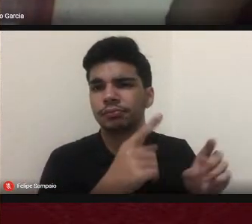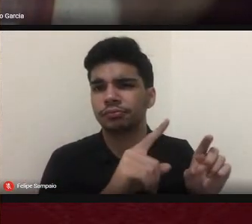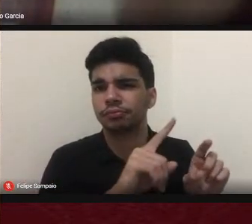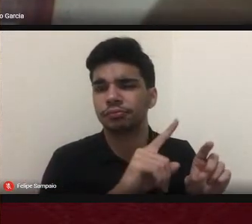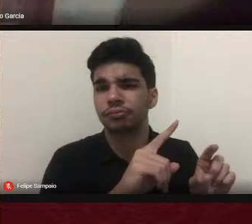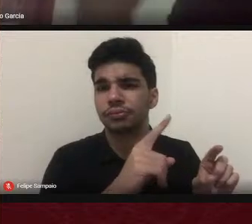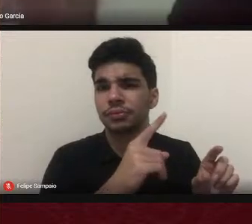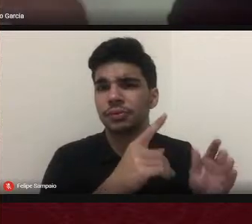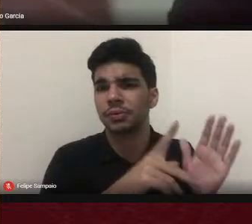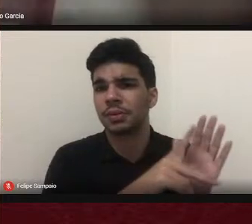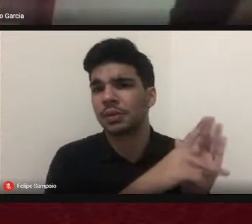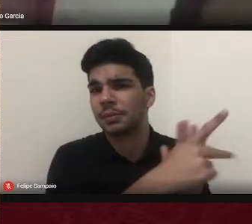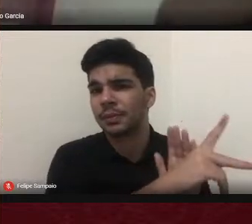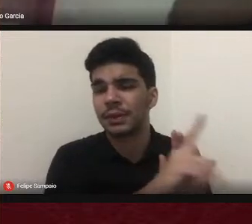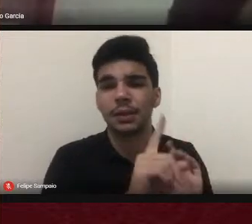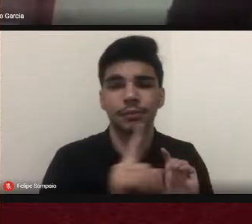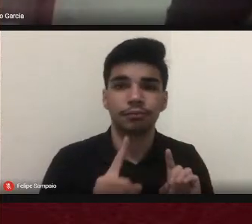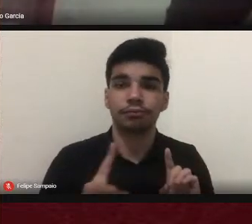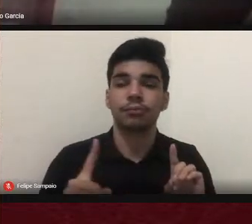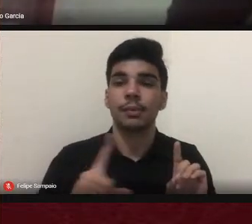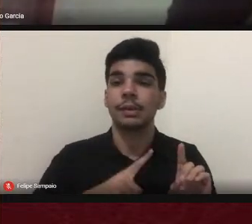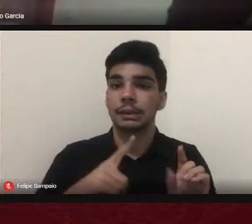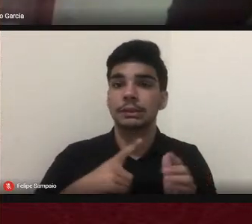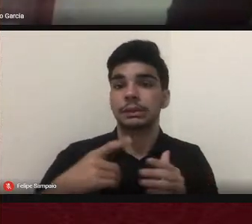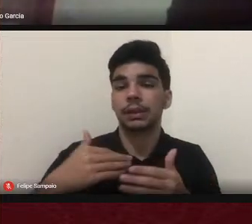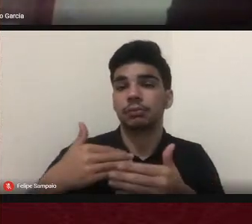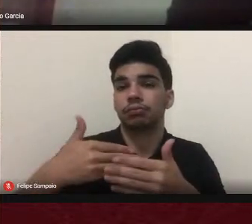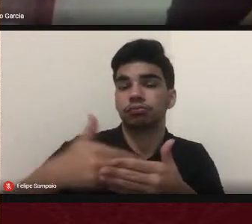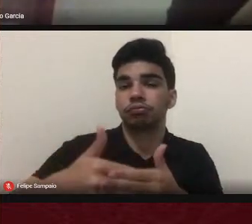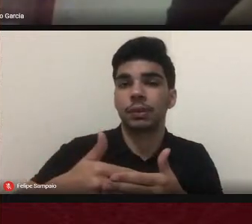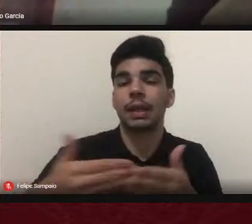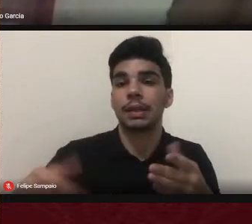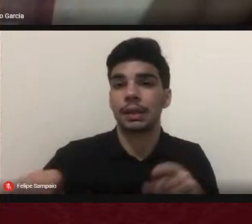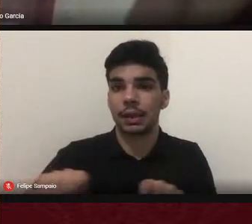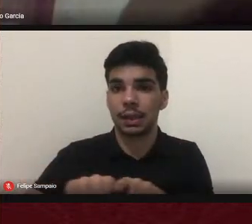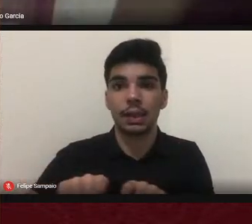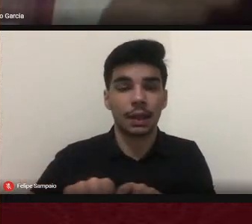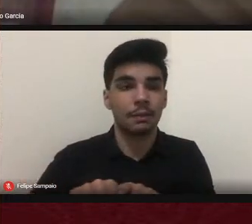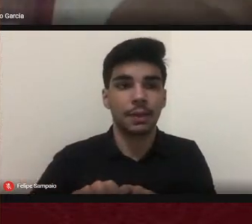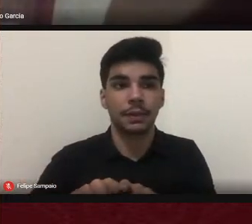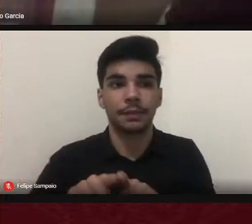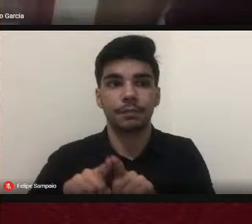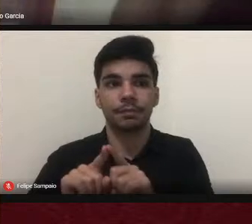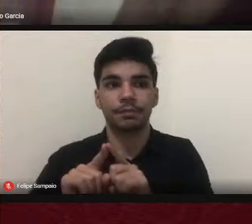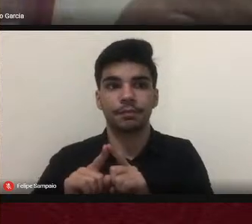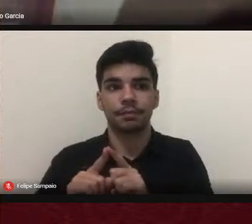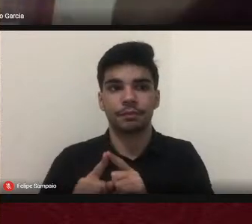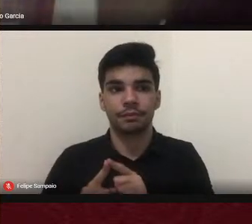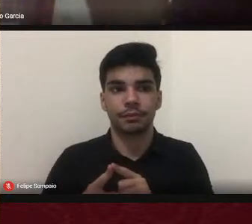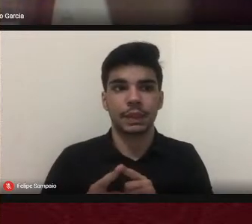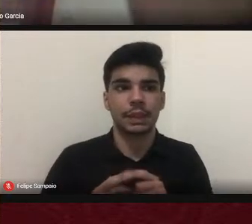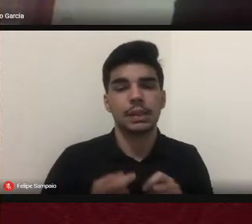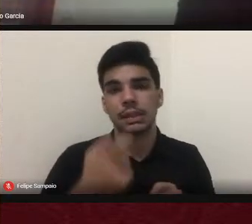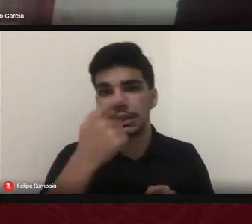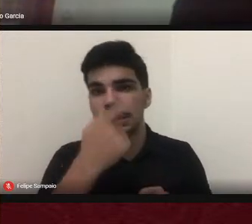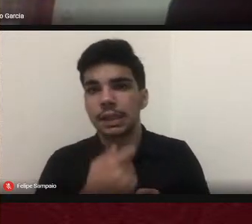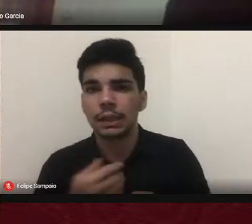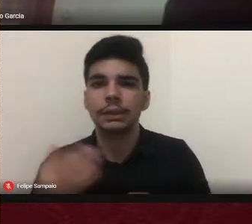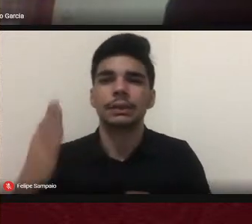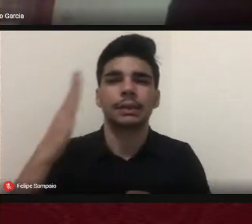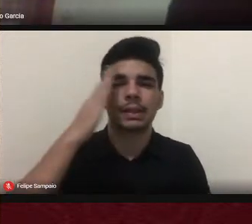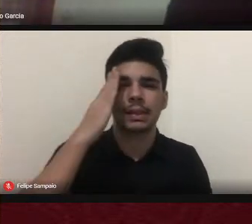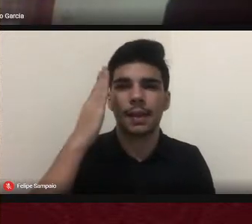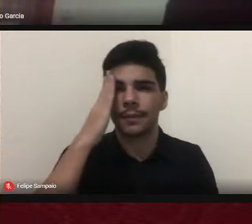Foucault das próprias possibilidades de de ser e de saber e de investigar de